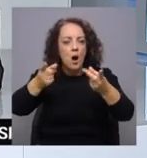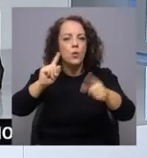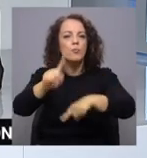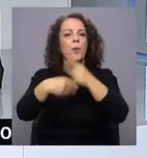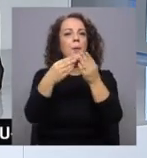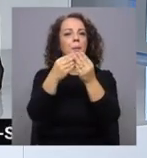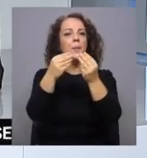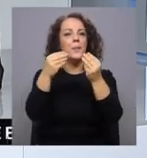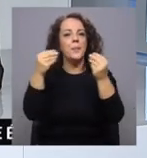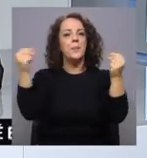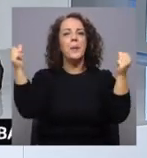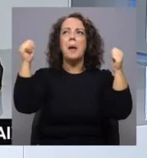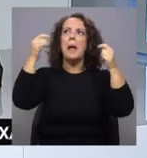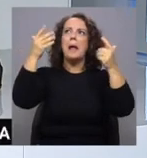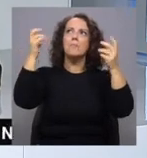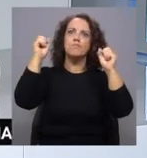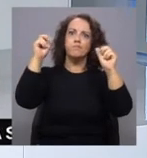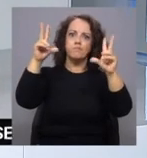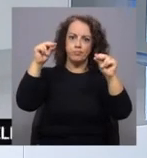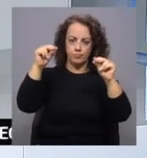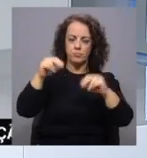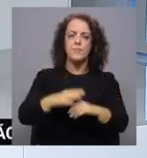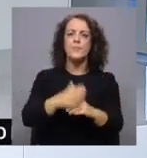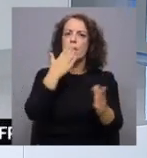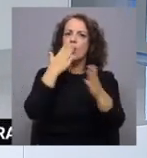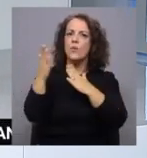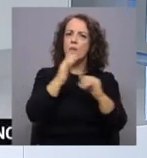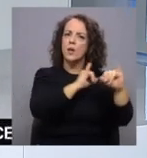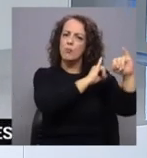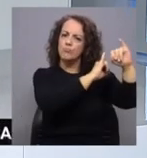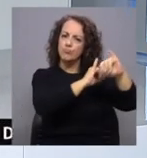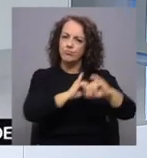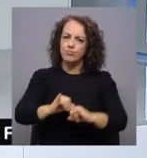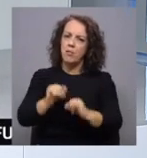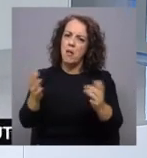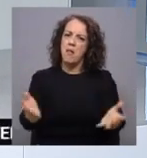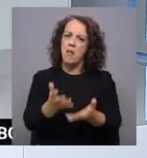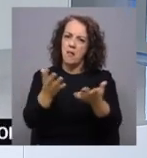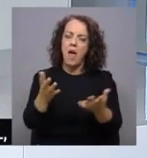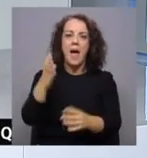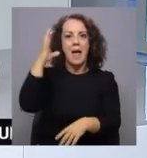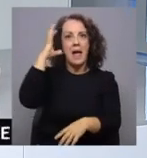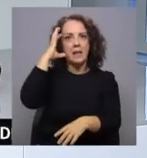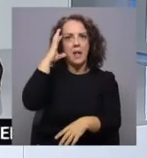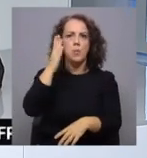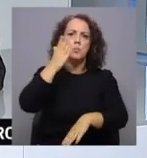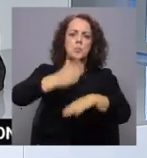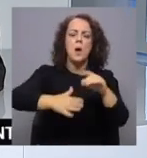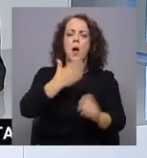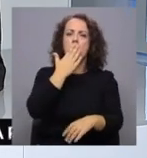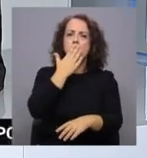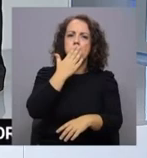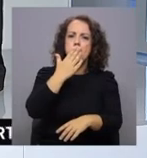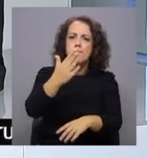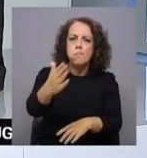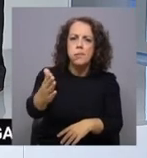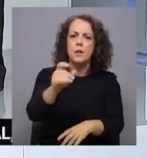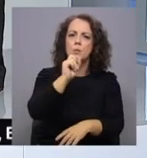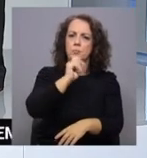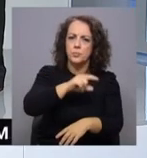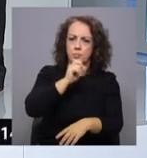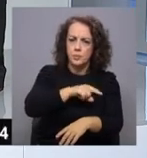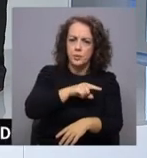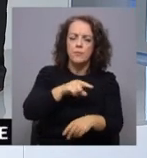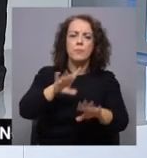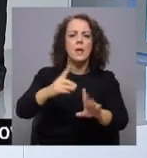nublado ou limpo, vento em geral fraco do quadrante leste, na costa ocidental temporariamente durante a tarde a superar de noroeste, e as temperaturas